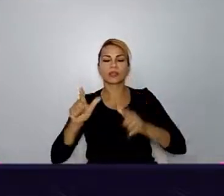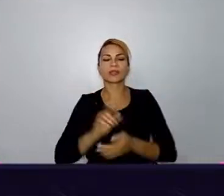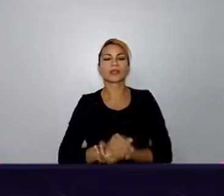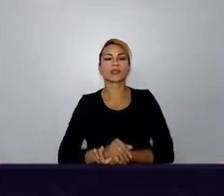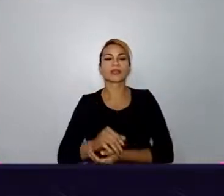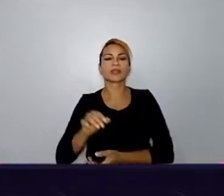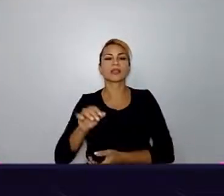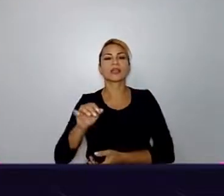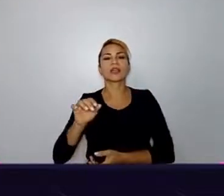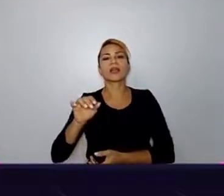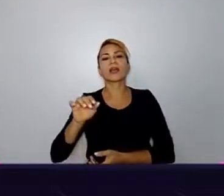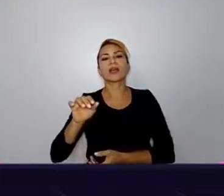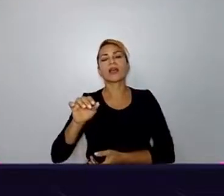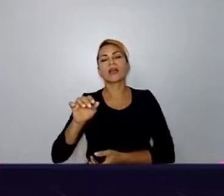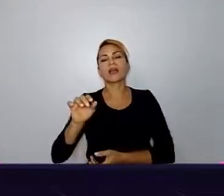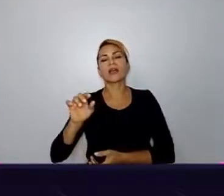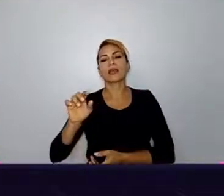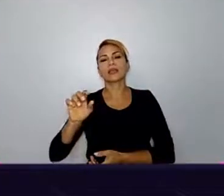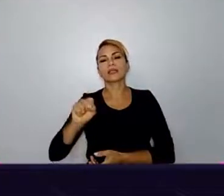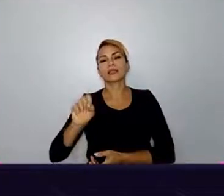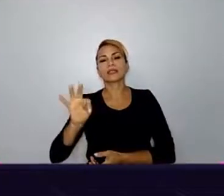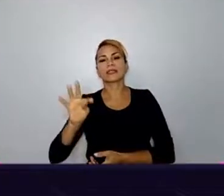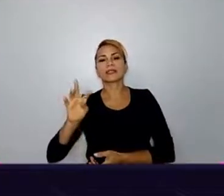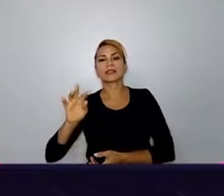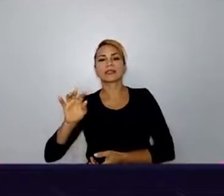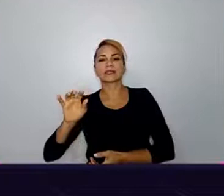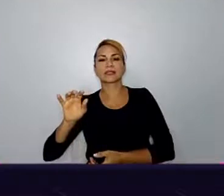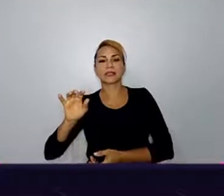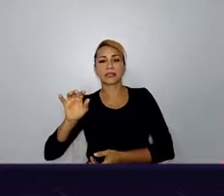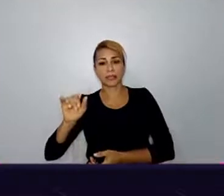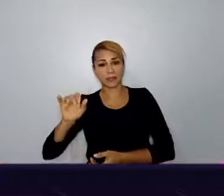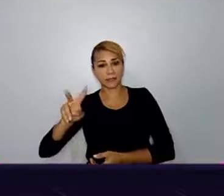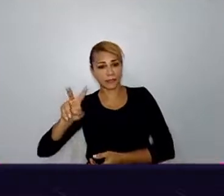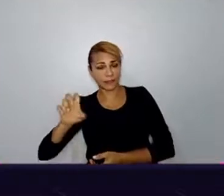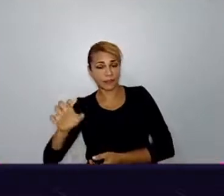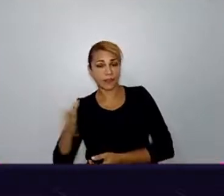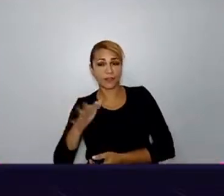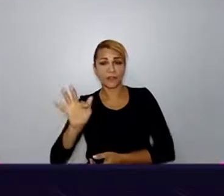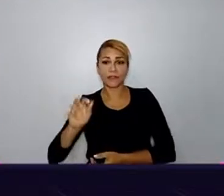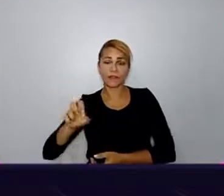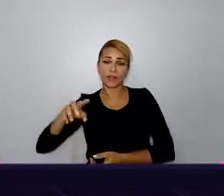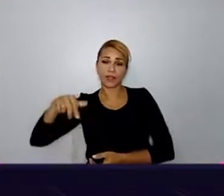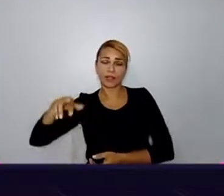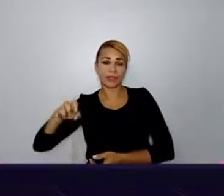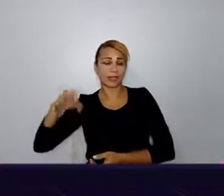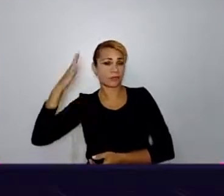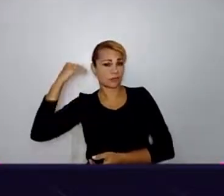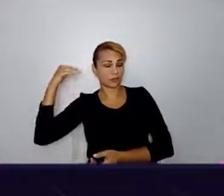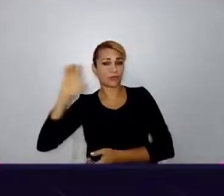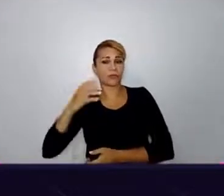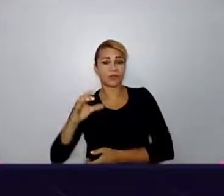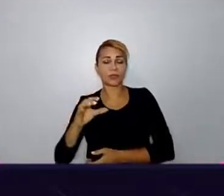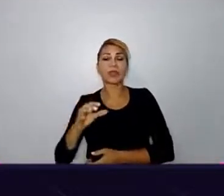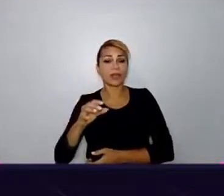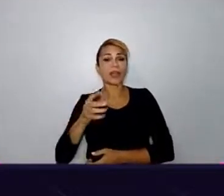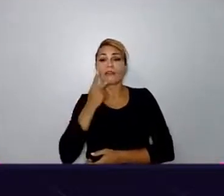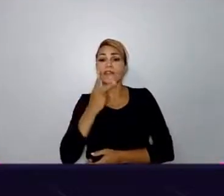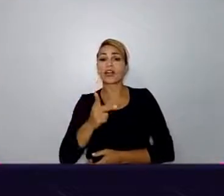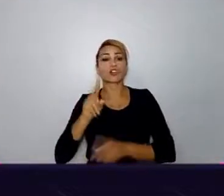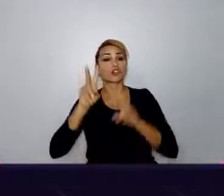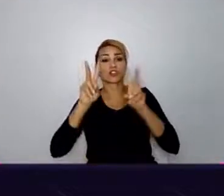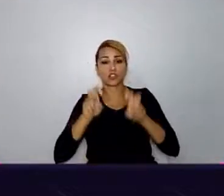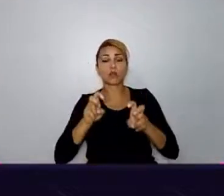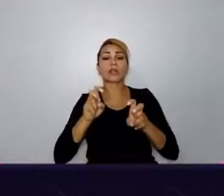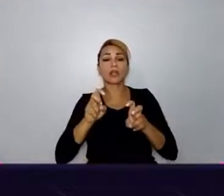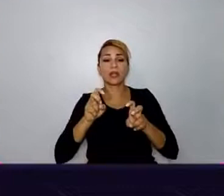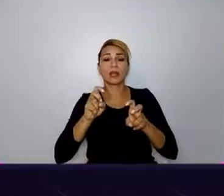é, lembrei, lembrei a tempo, é, ele falou da necessidade de a gente continuar conversando, e é um alerta, assim,